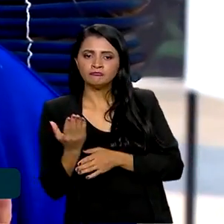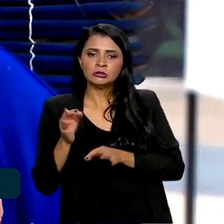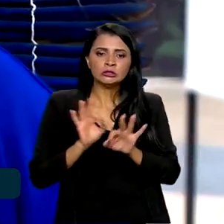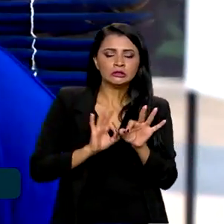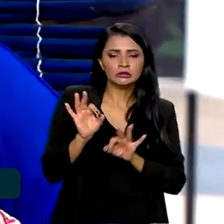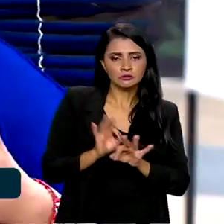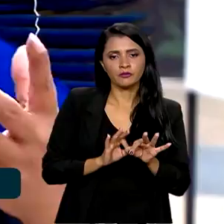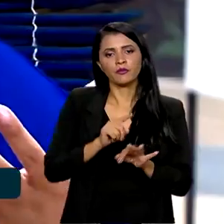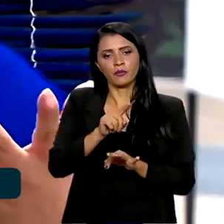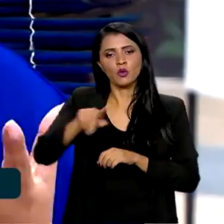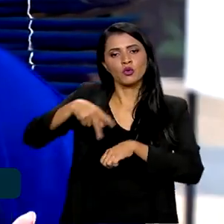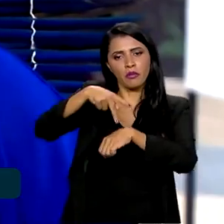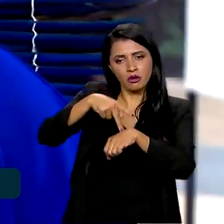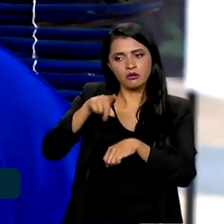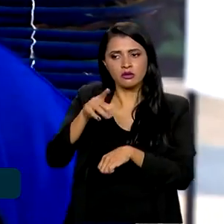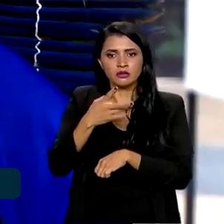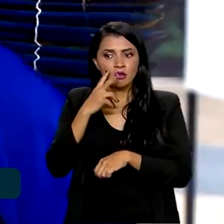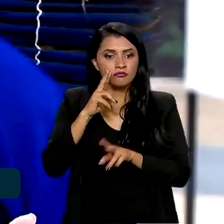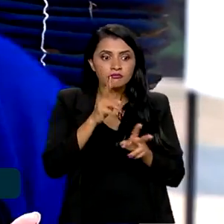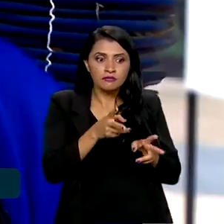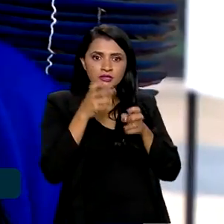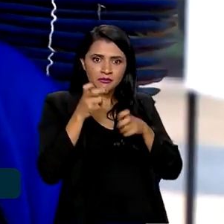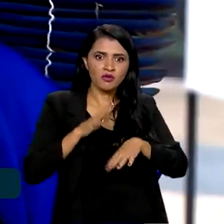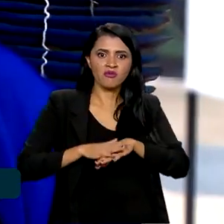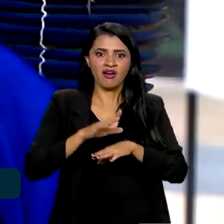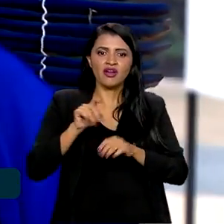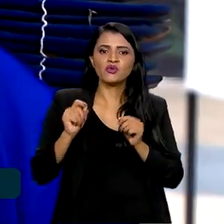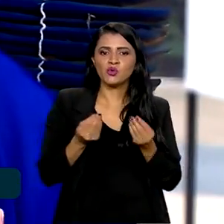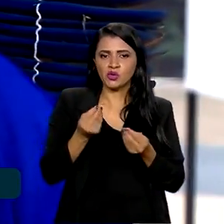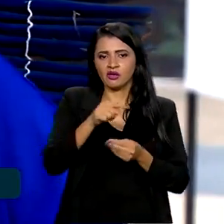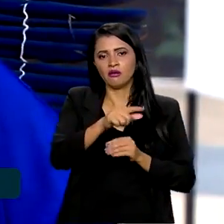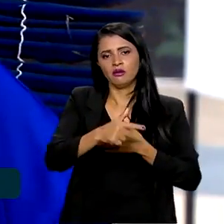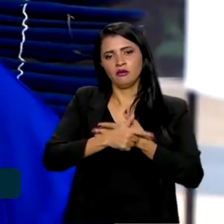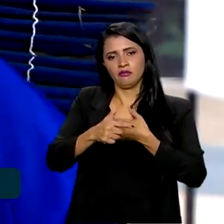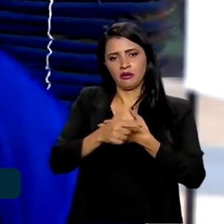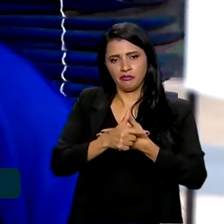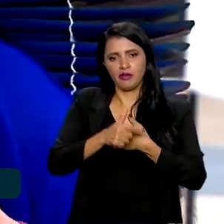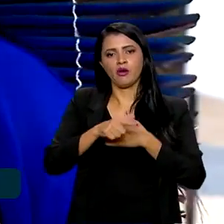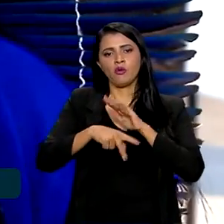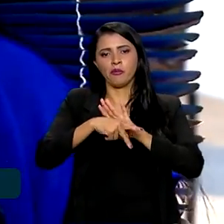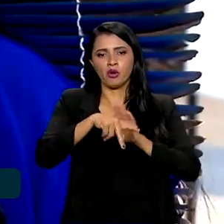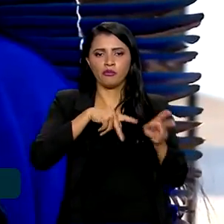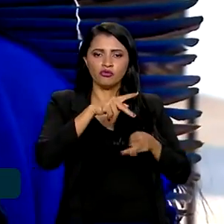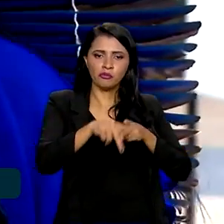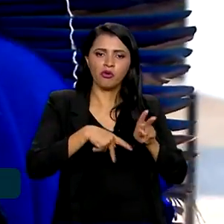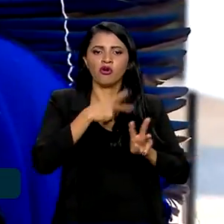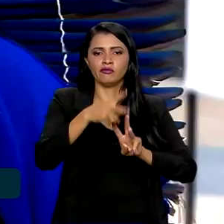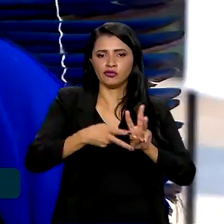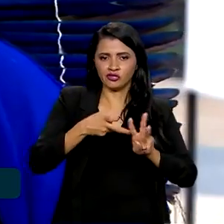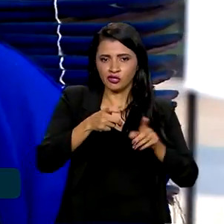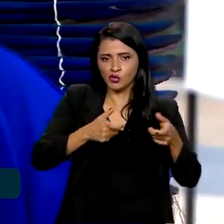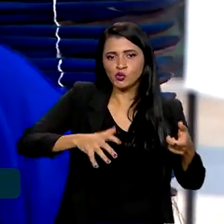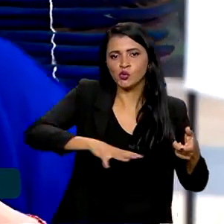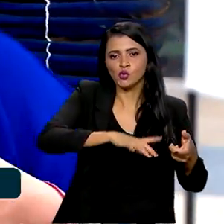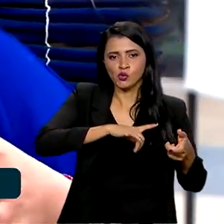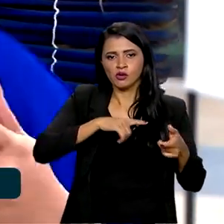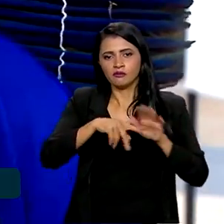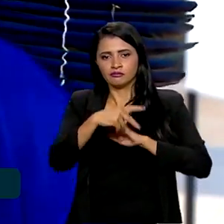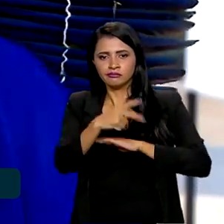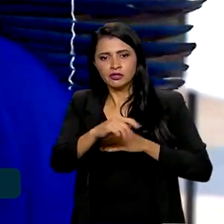Os países estão reconhecendo cada vez mais esse papel dos povos e dos territórios indígenas nessa